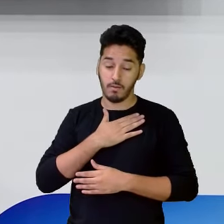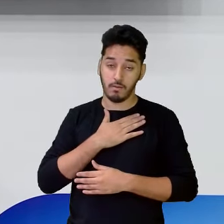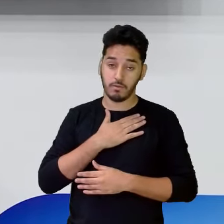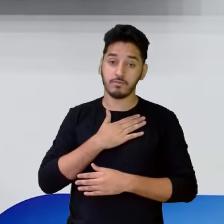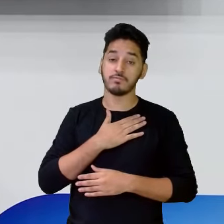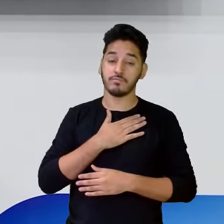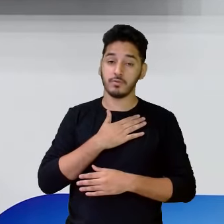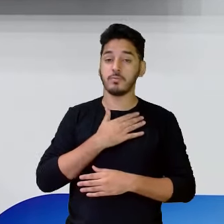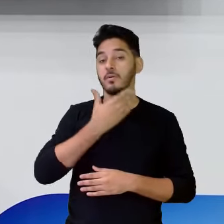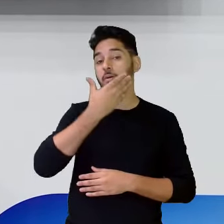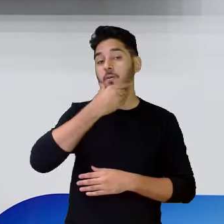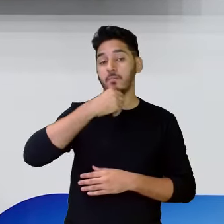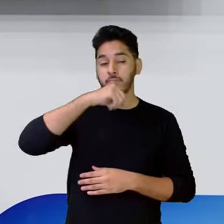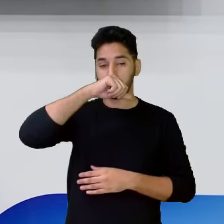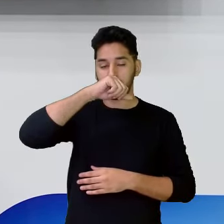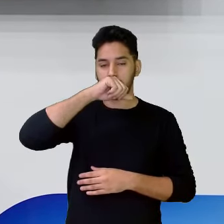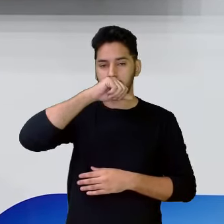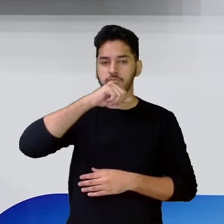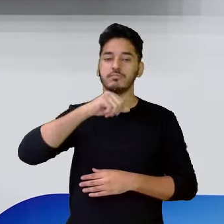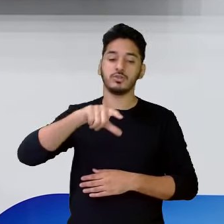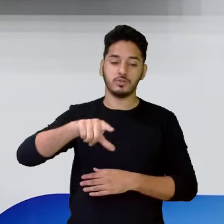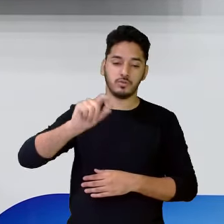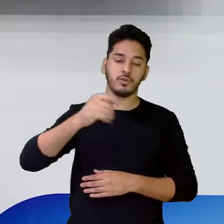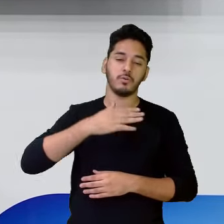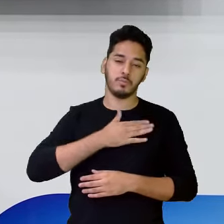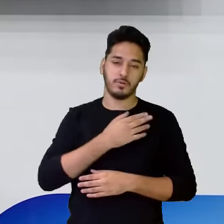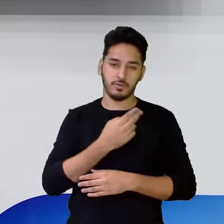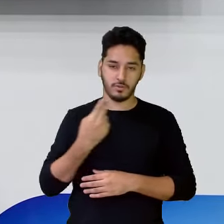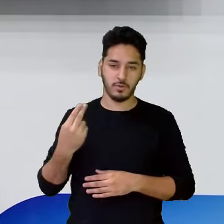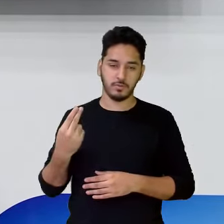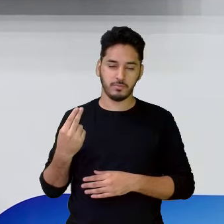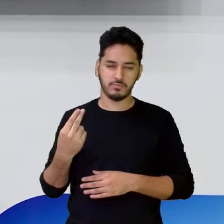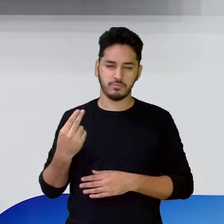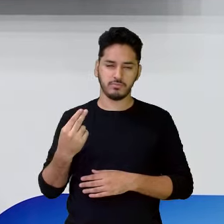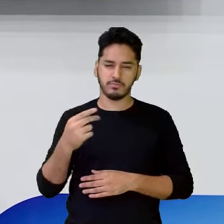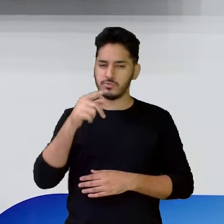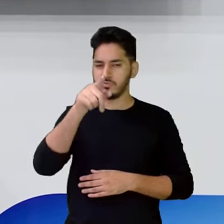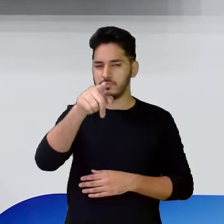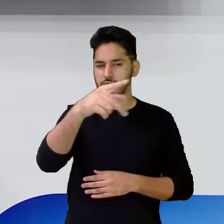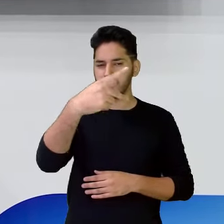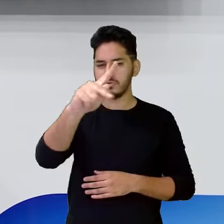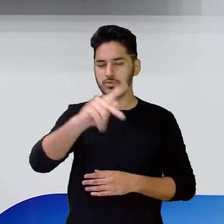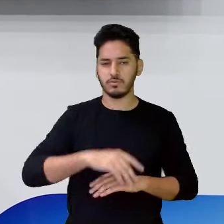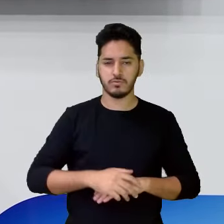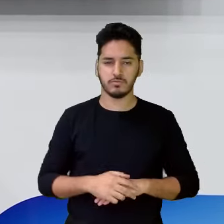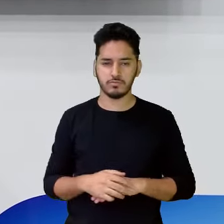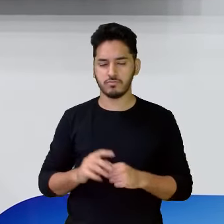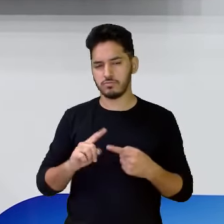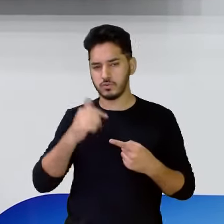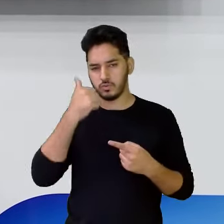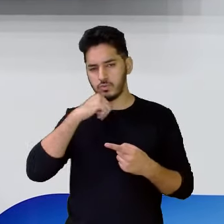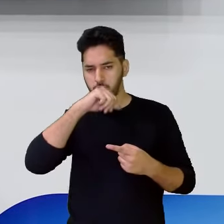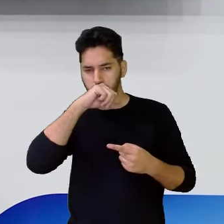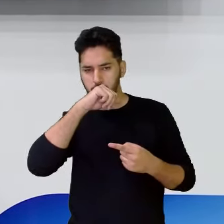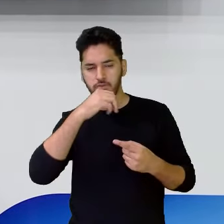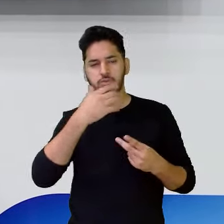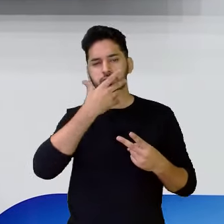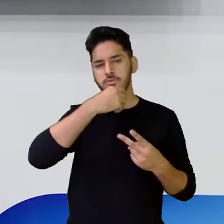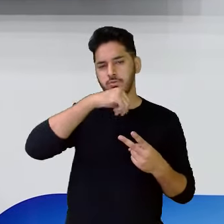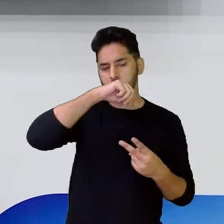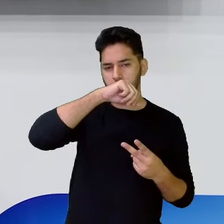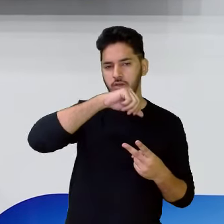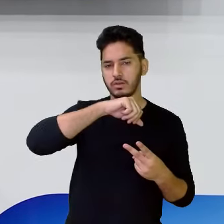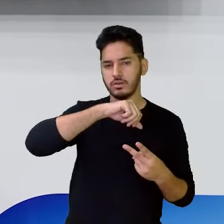foi o meu pai. Meu pai que escolheu o meu nome. E o seu? Você sabe dizer foi sua mãe? Foi seu pai?